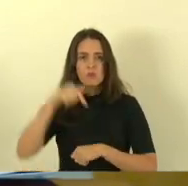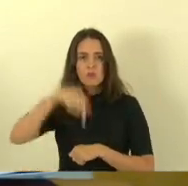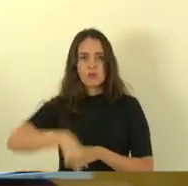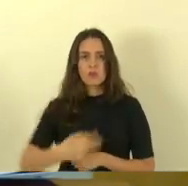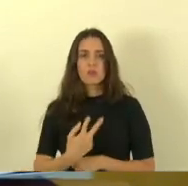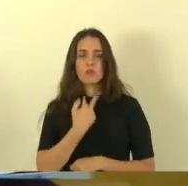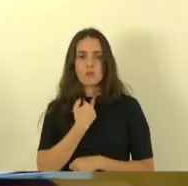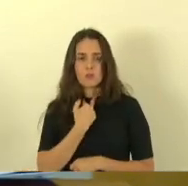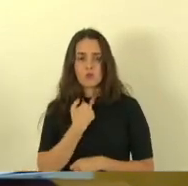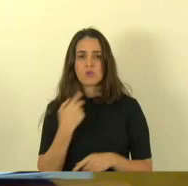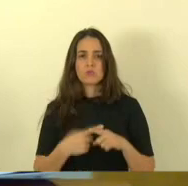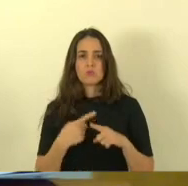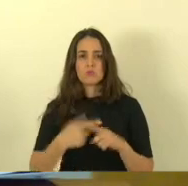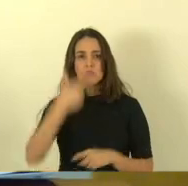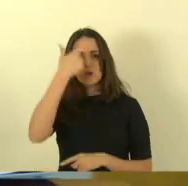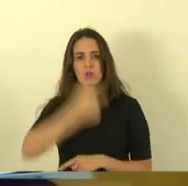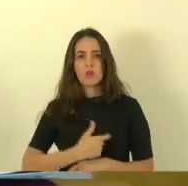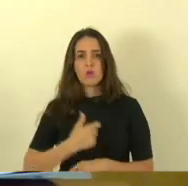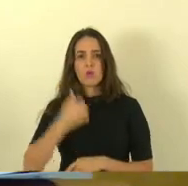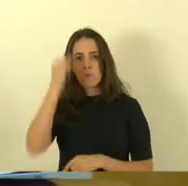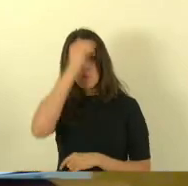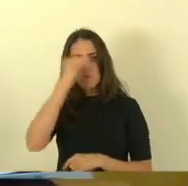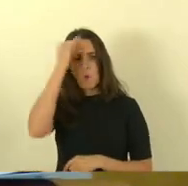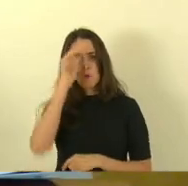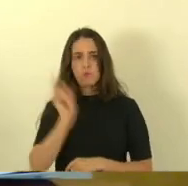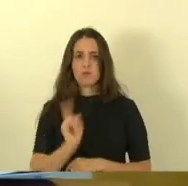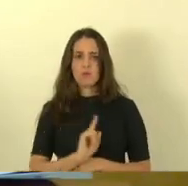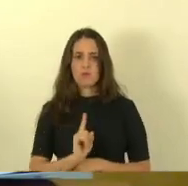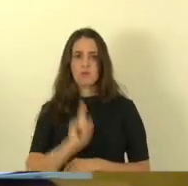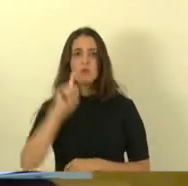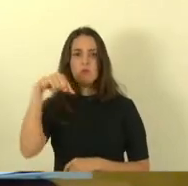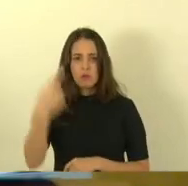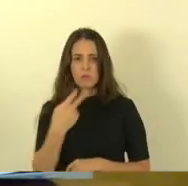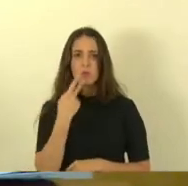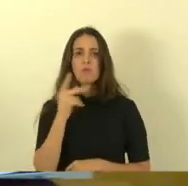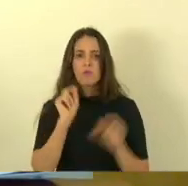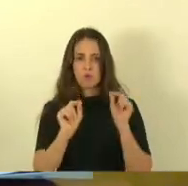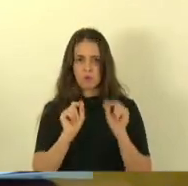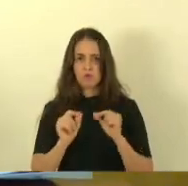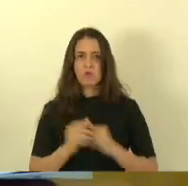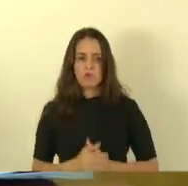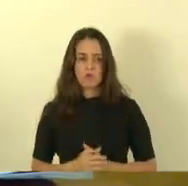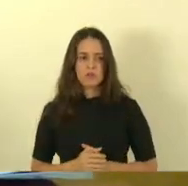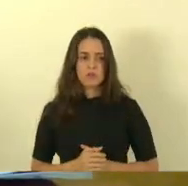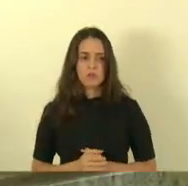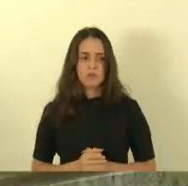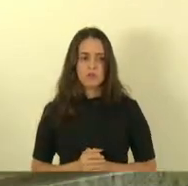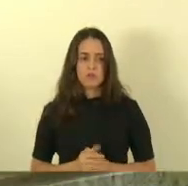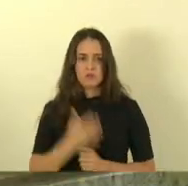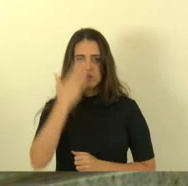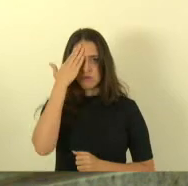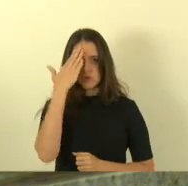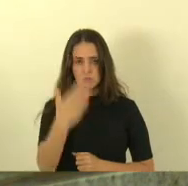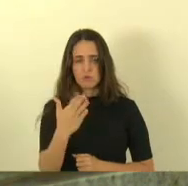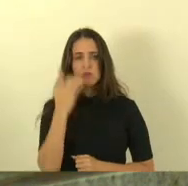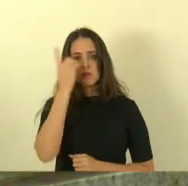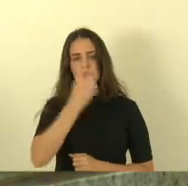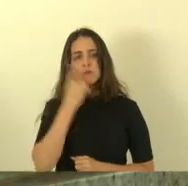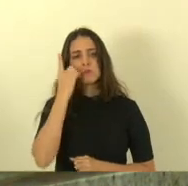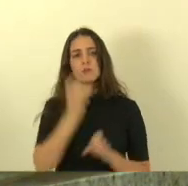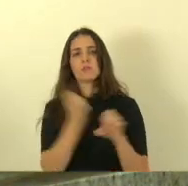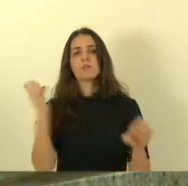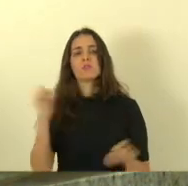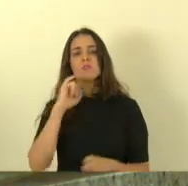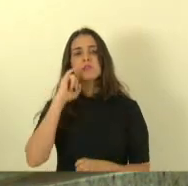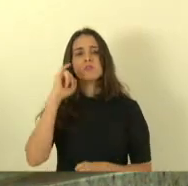microfone até mesmo porque Zé Esmeralda não é bobo depois eu digo o é é muito obrigado deputado engenheiro